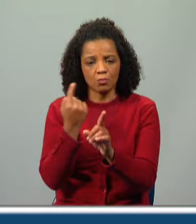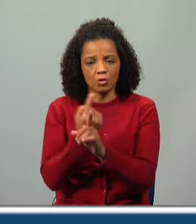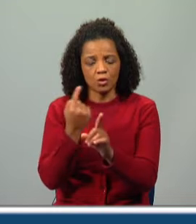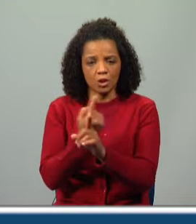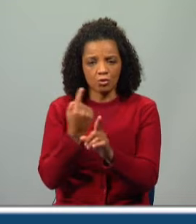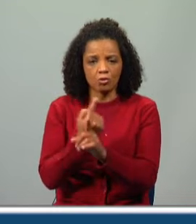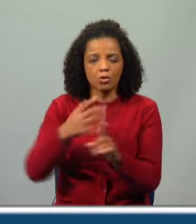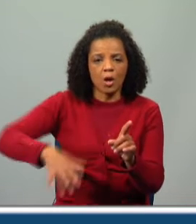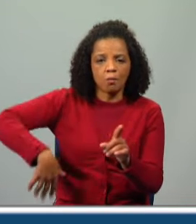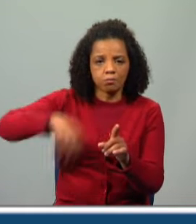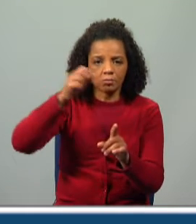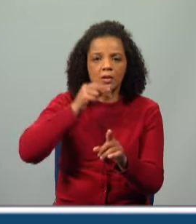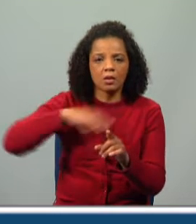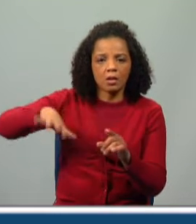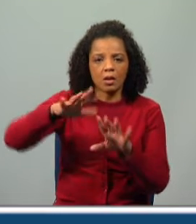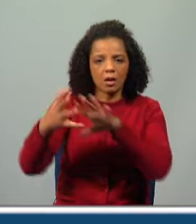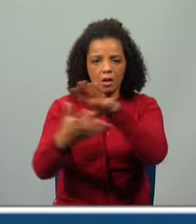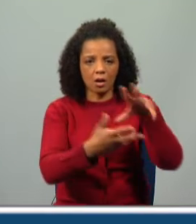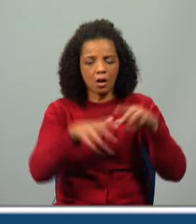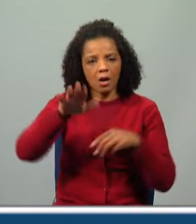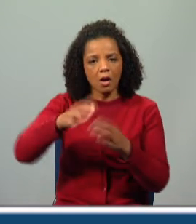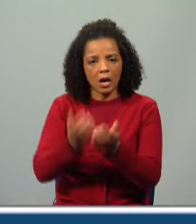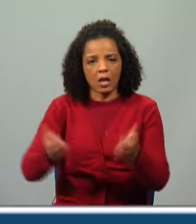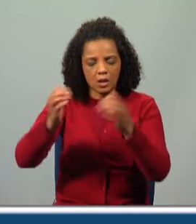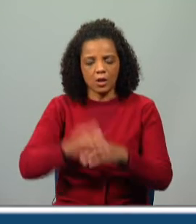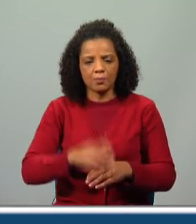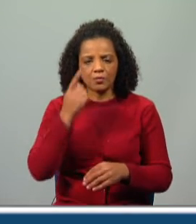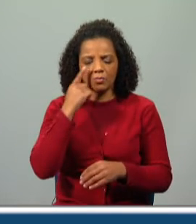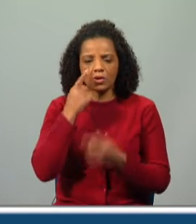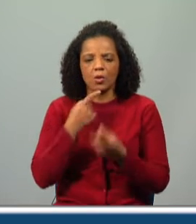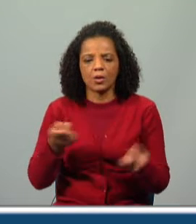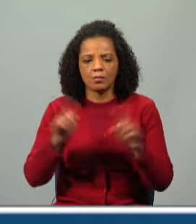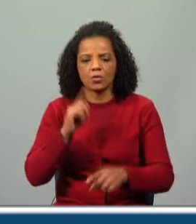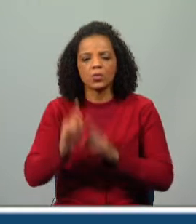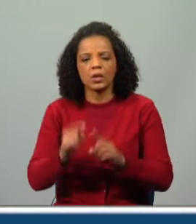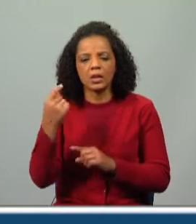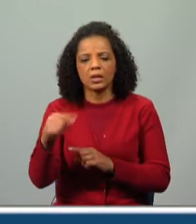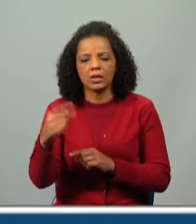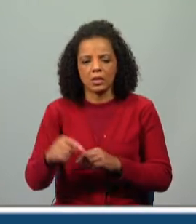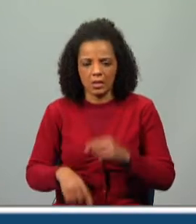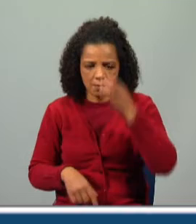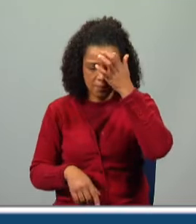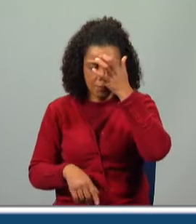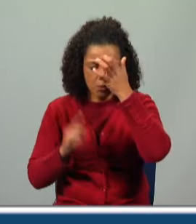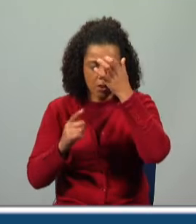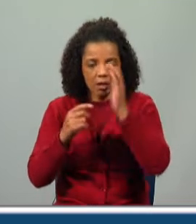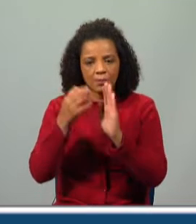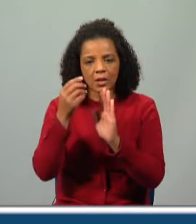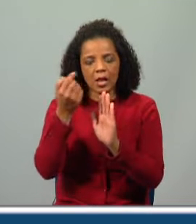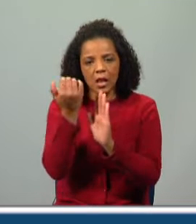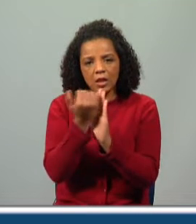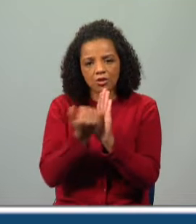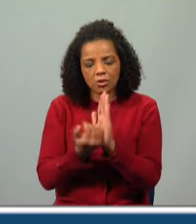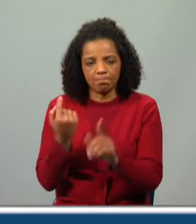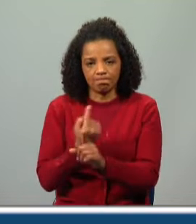trouxera da terra e se encontravam no ninho? Então, vamos lá rever, vamos, o que é que ela tinha no ninho, qual era a lista de